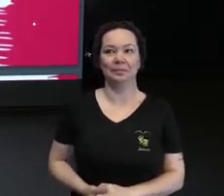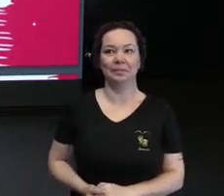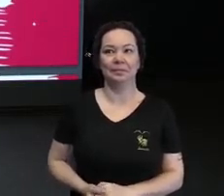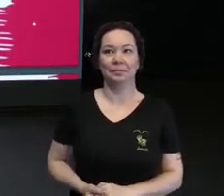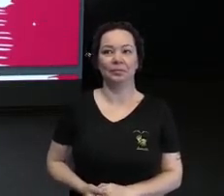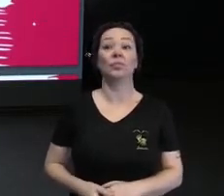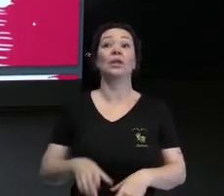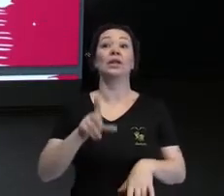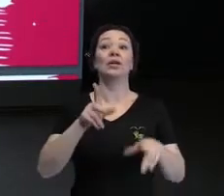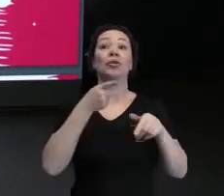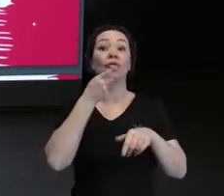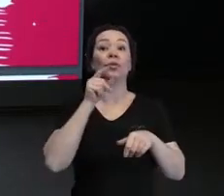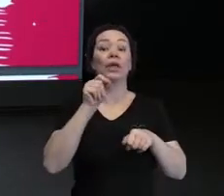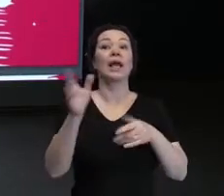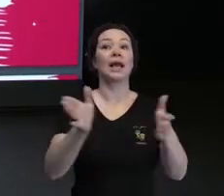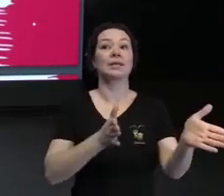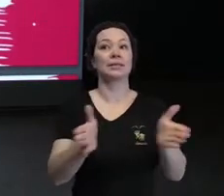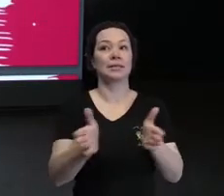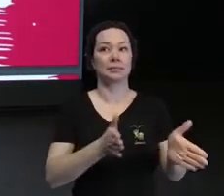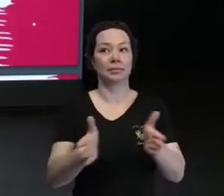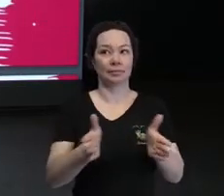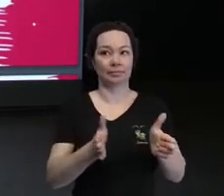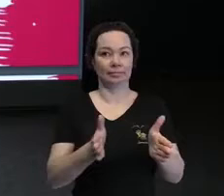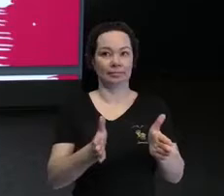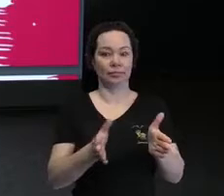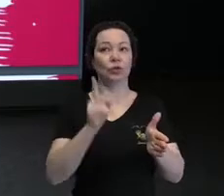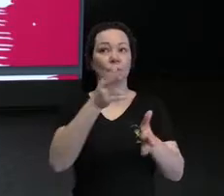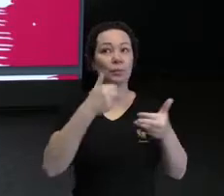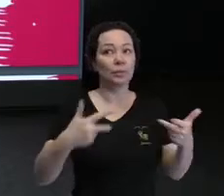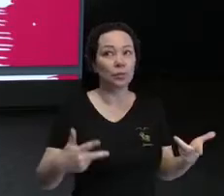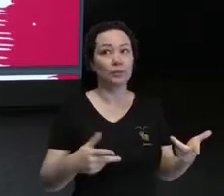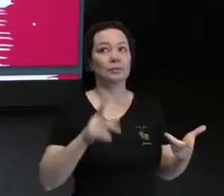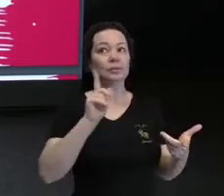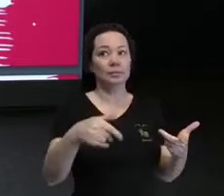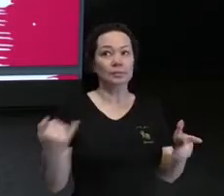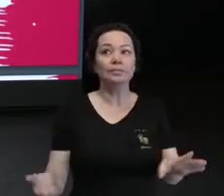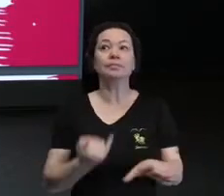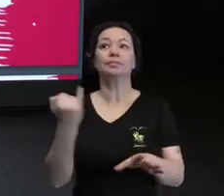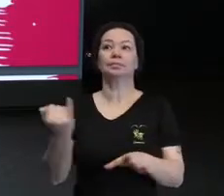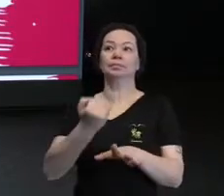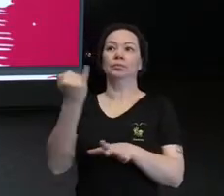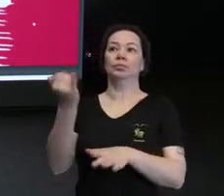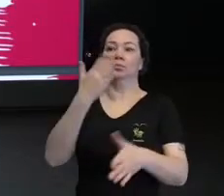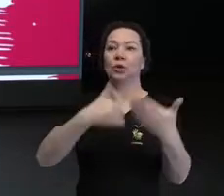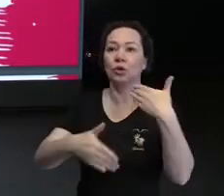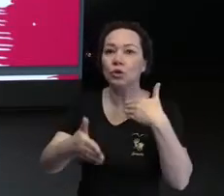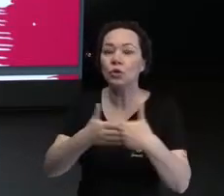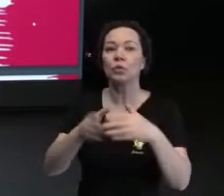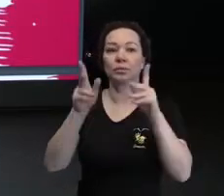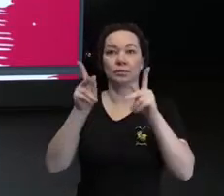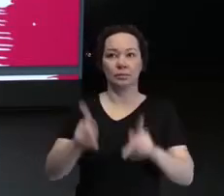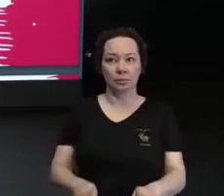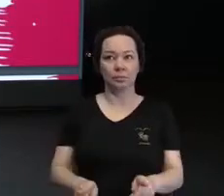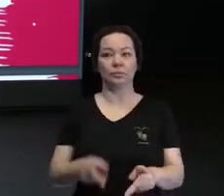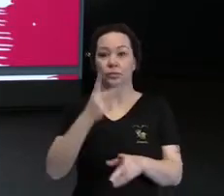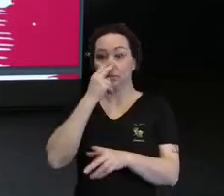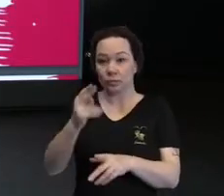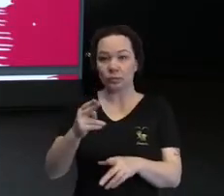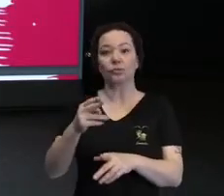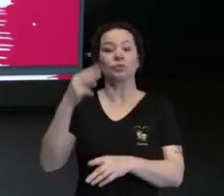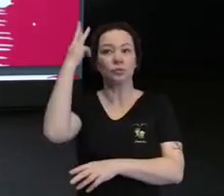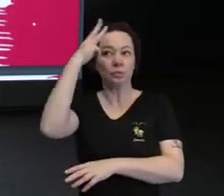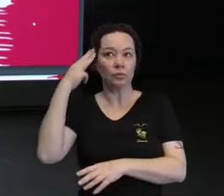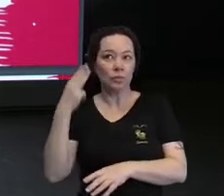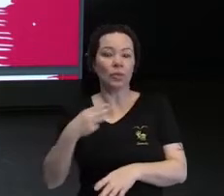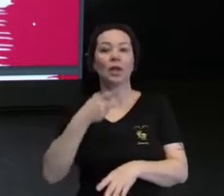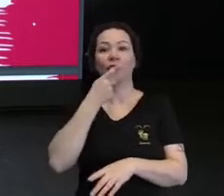A gente tá falando de acessibilidade. E aí, uma das coisas que é muito importante pra todas as pessoas, como a Andrea Berner falou